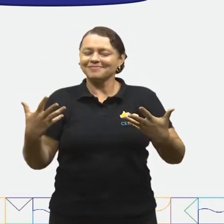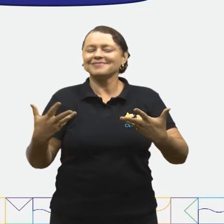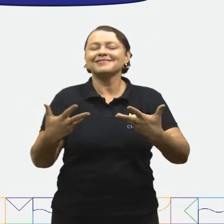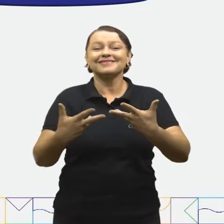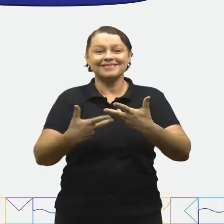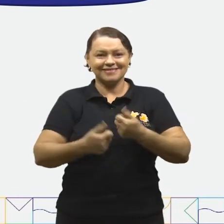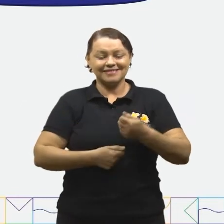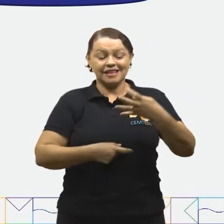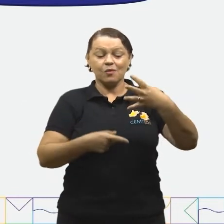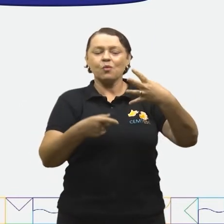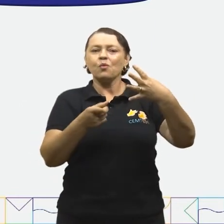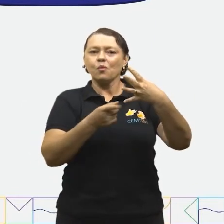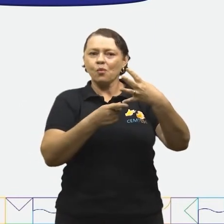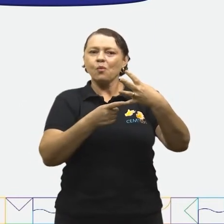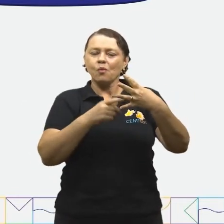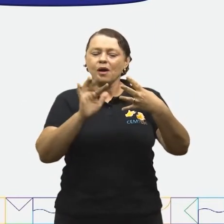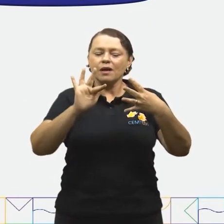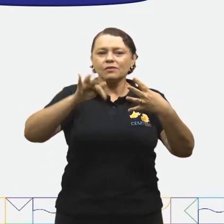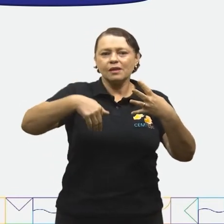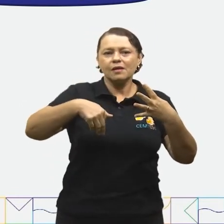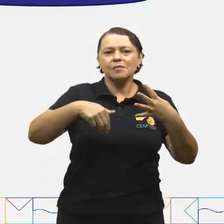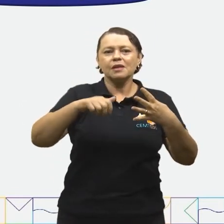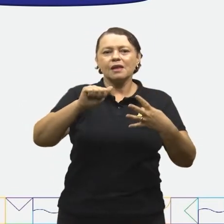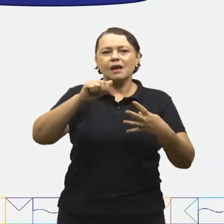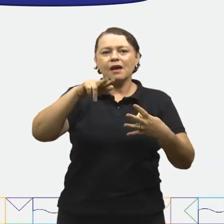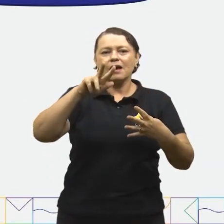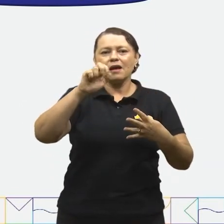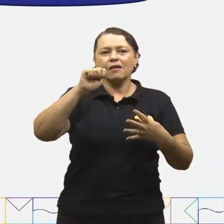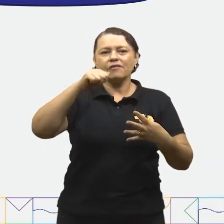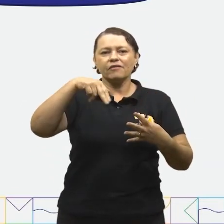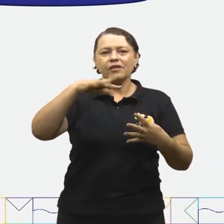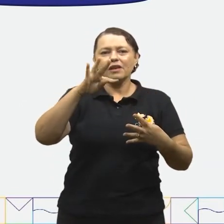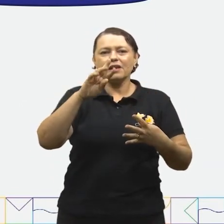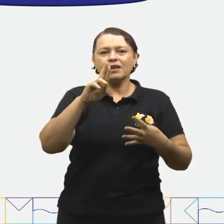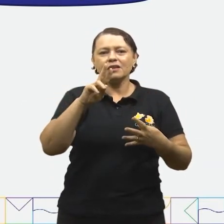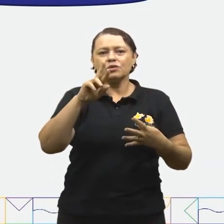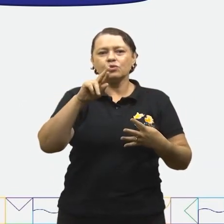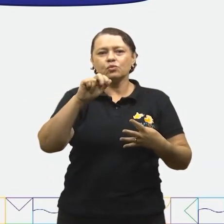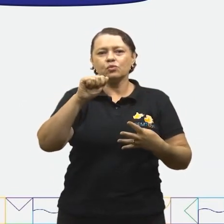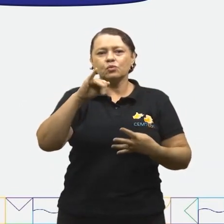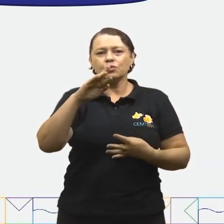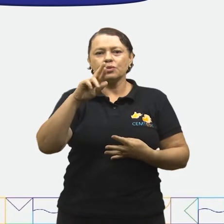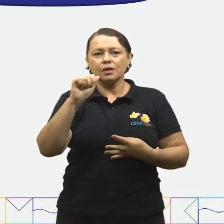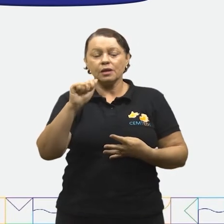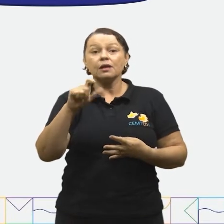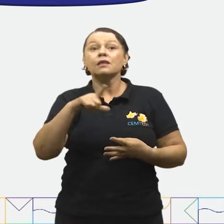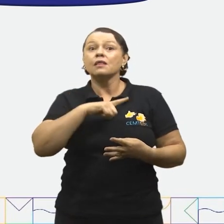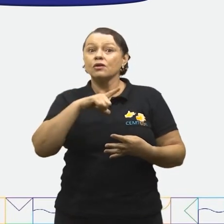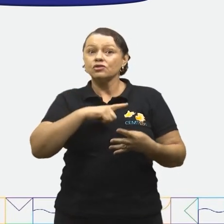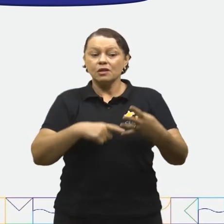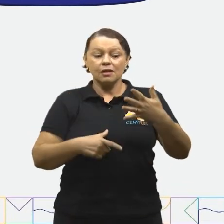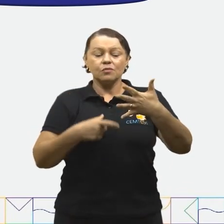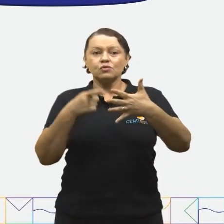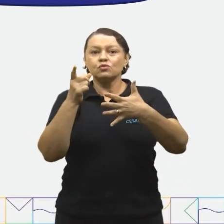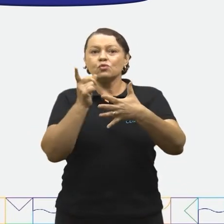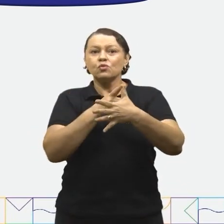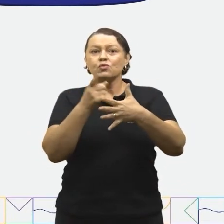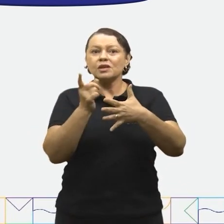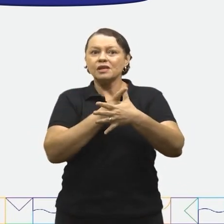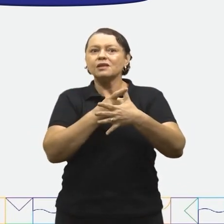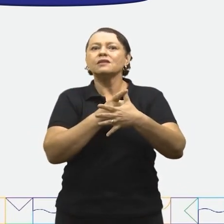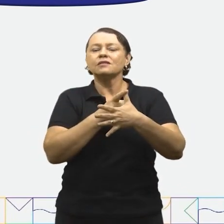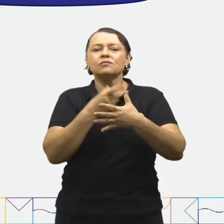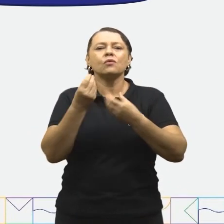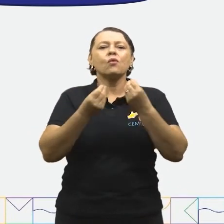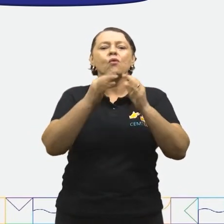quarto parágrafo termina em aventureira e a partir disso, temos o quinto parágrafo. Veja comigo como o